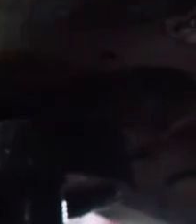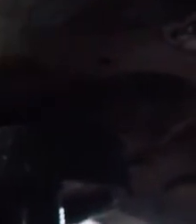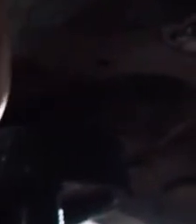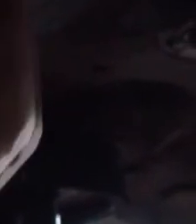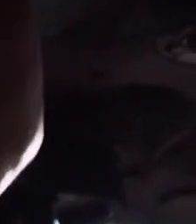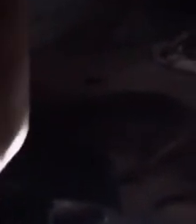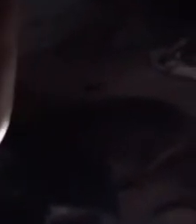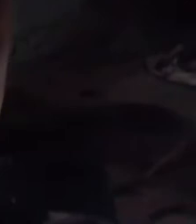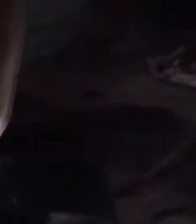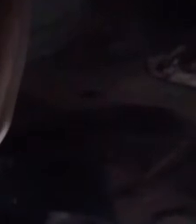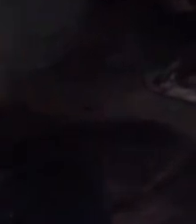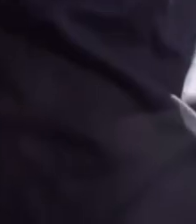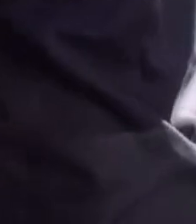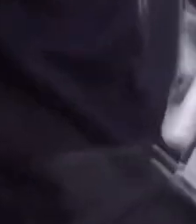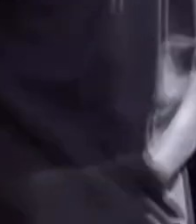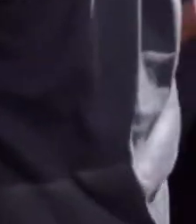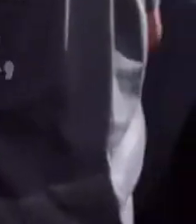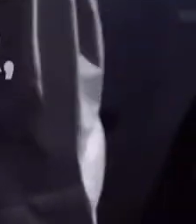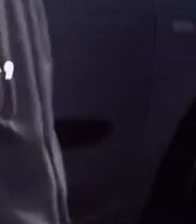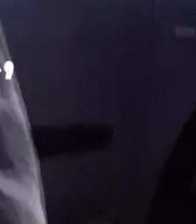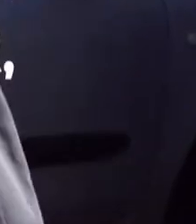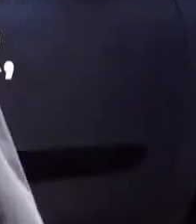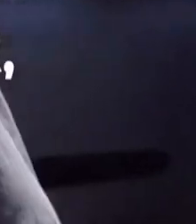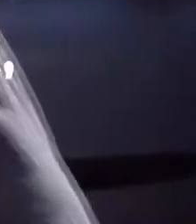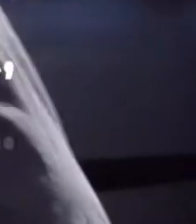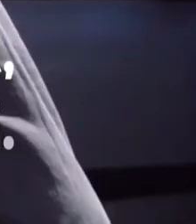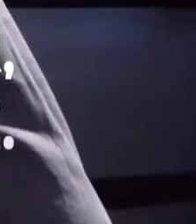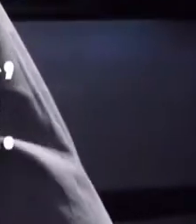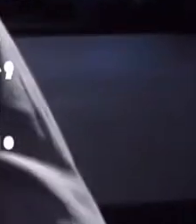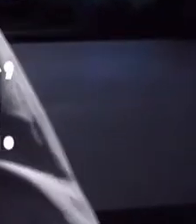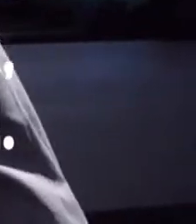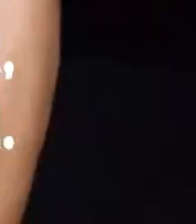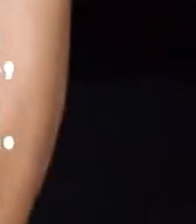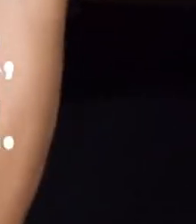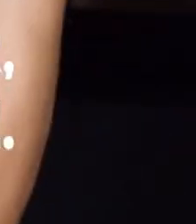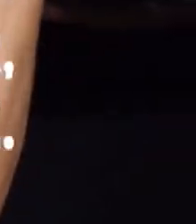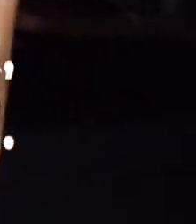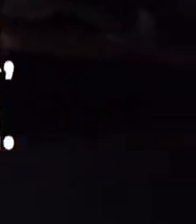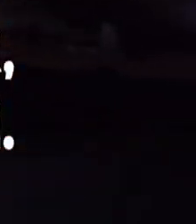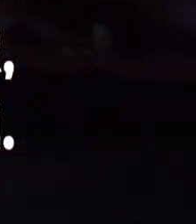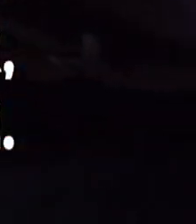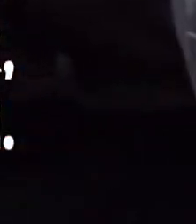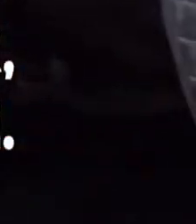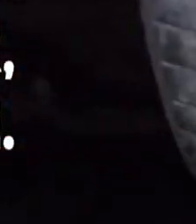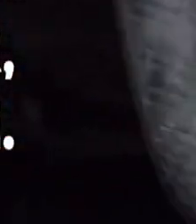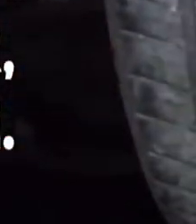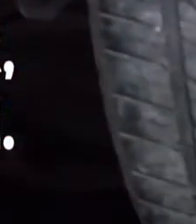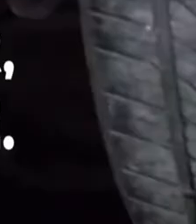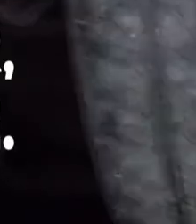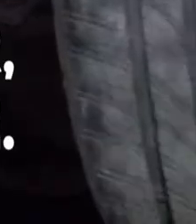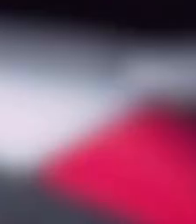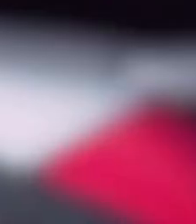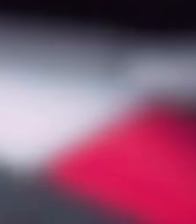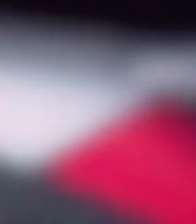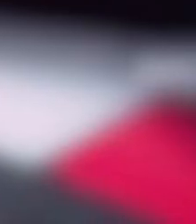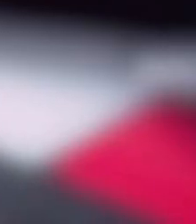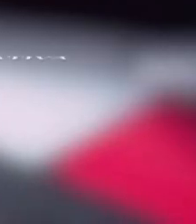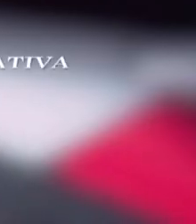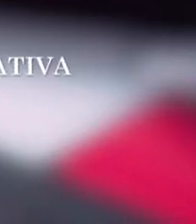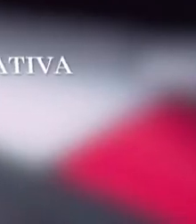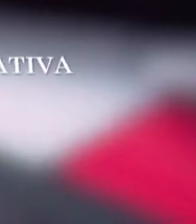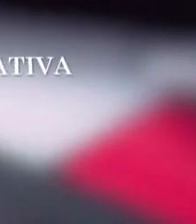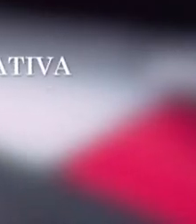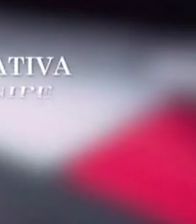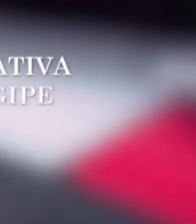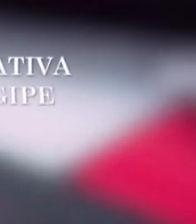Lembre-se, a diferença entre sonhar e vencer está na atitude. Palavra da Alesi. Assembleia